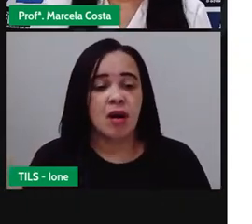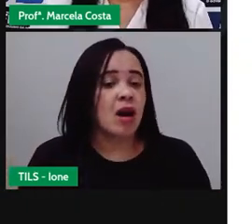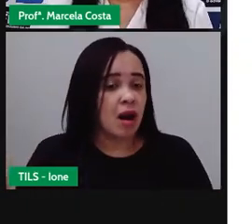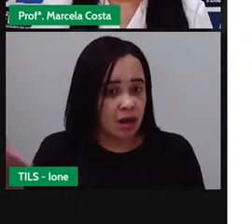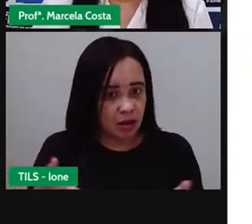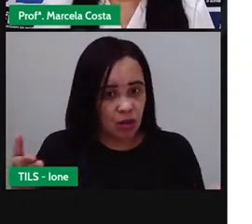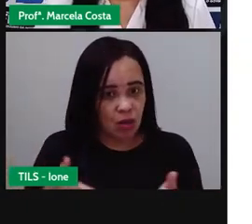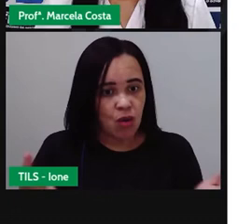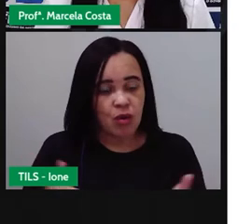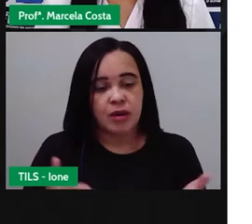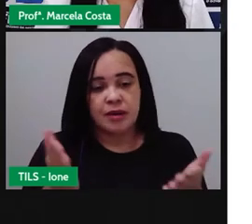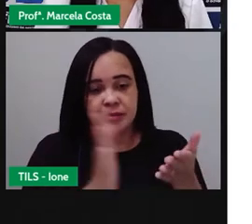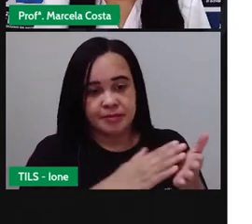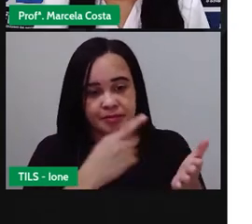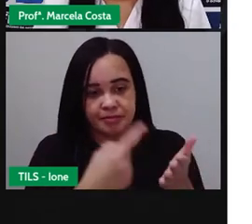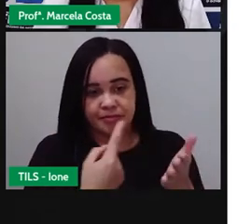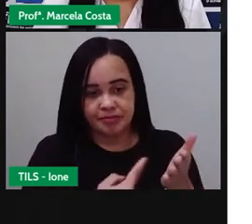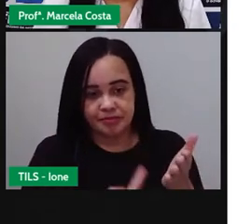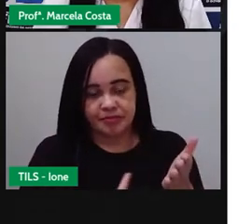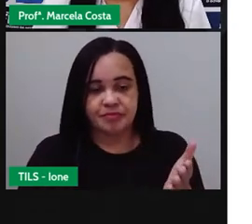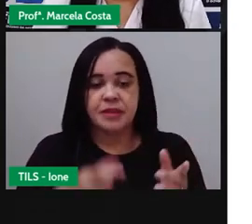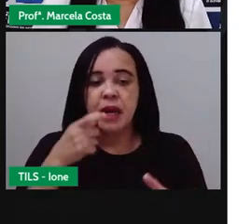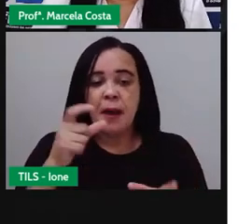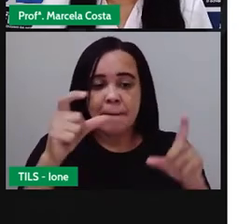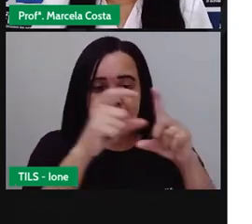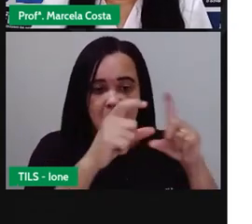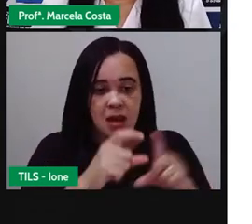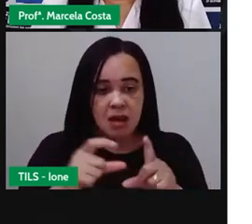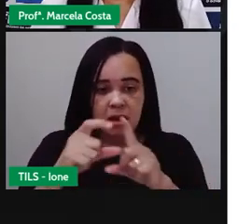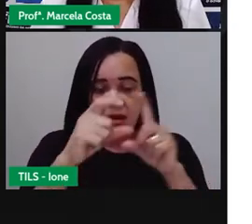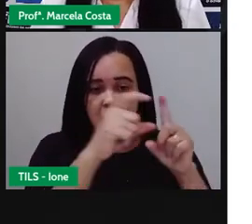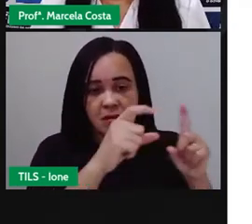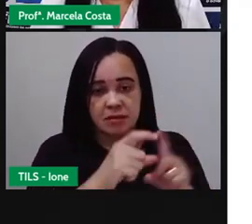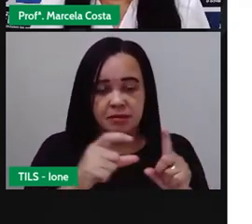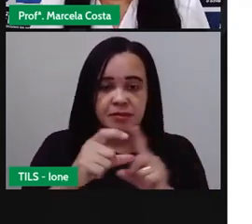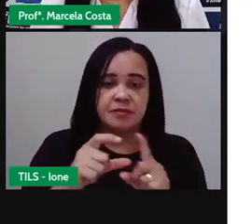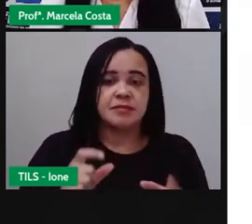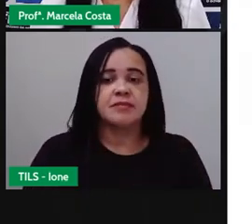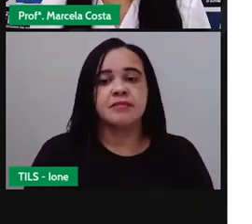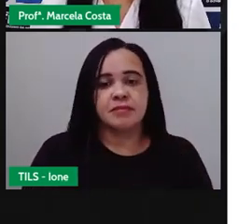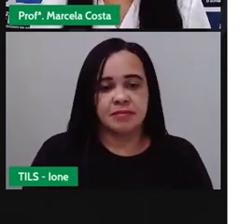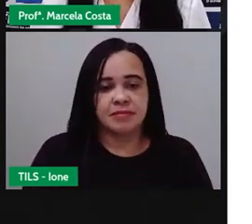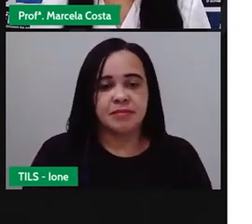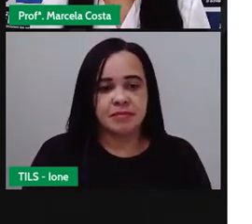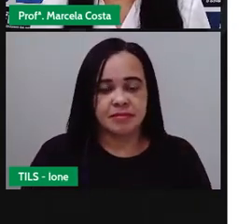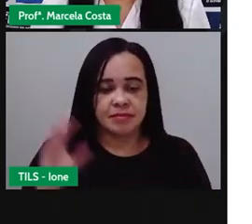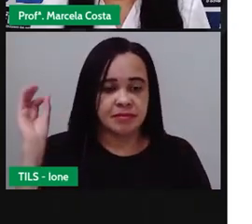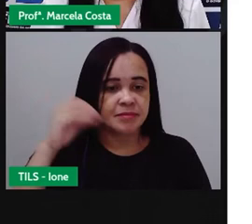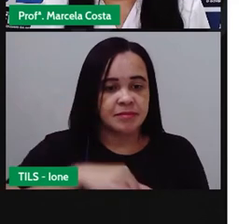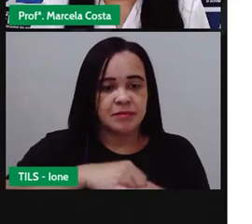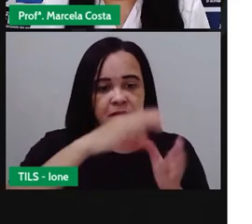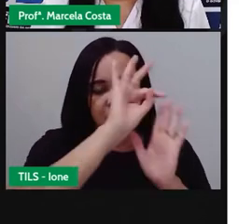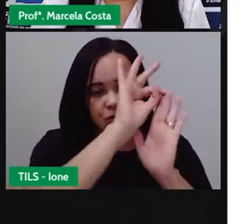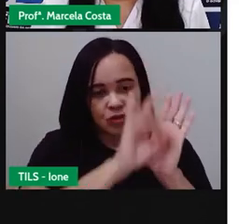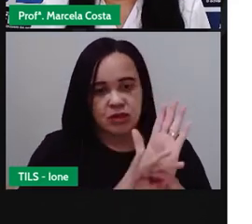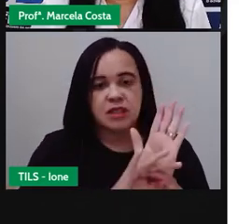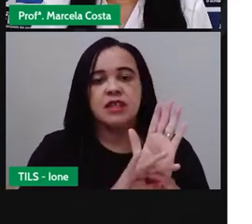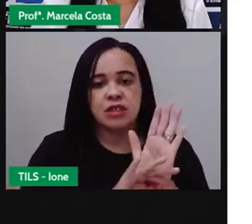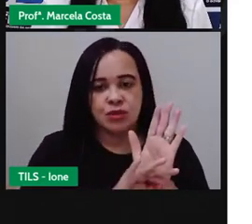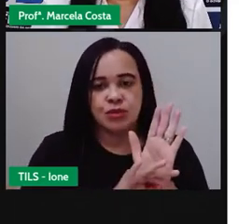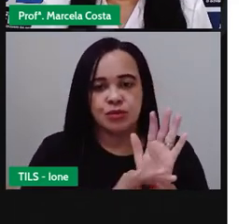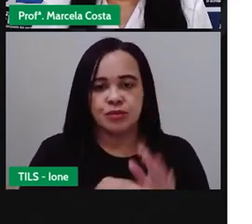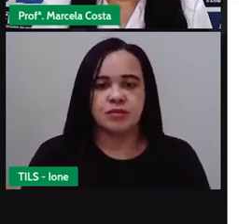Agora, a gente vai mostrar algumas palavras que estavam ali no texto. A gente vai fazer a segmentação delas